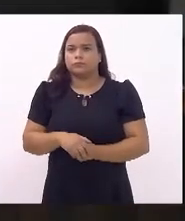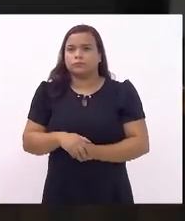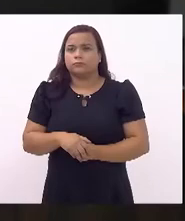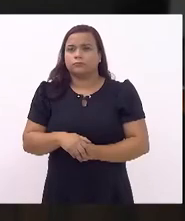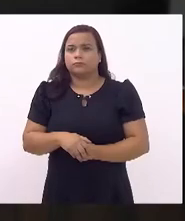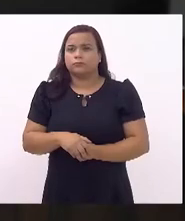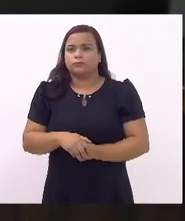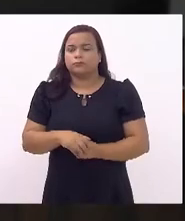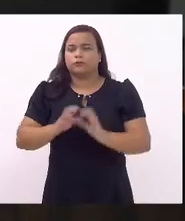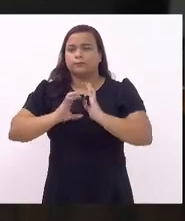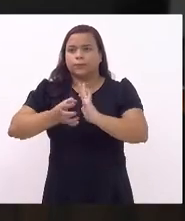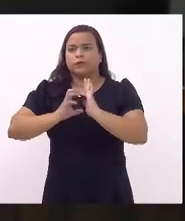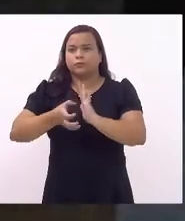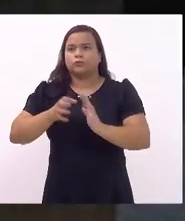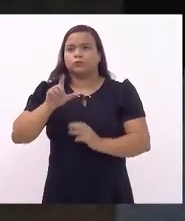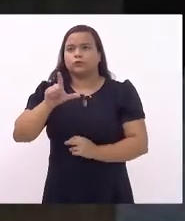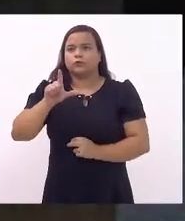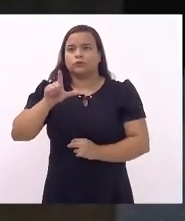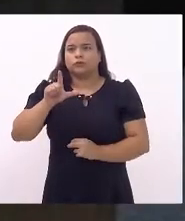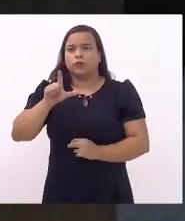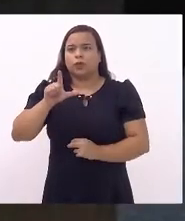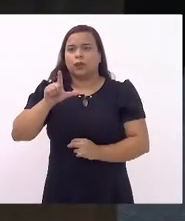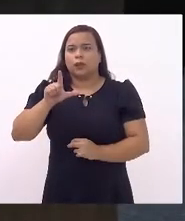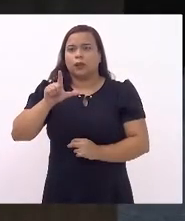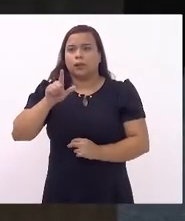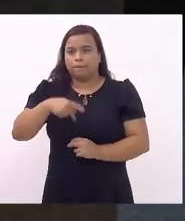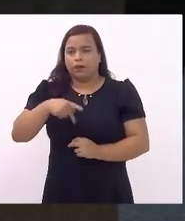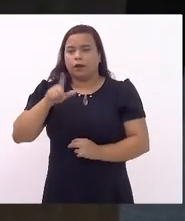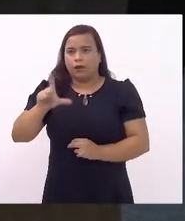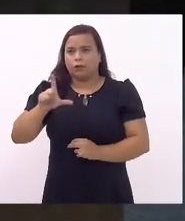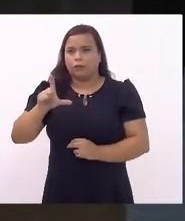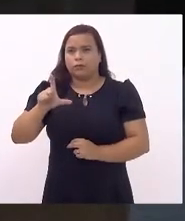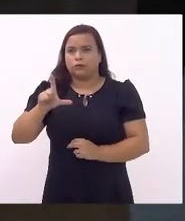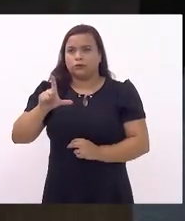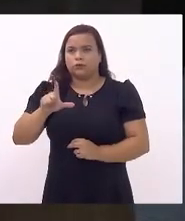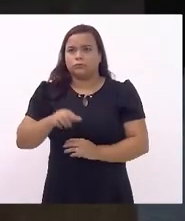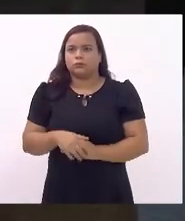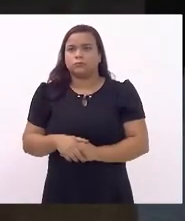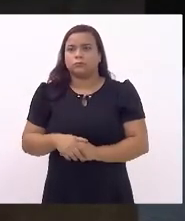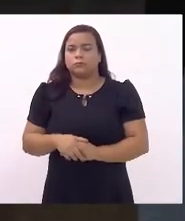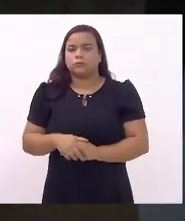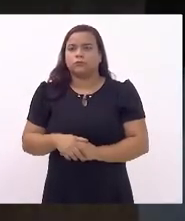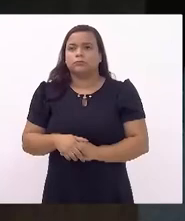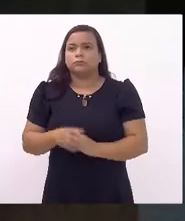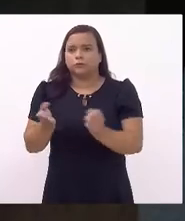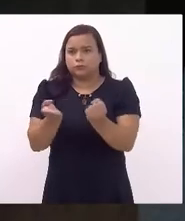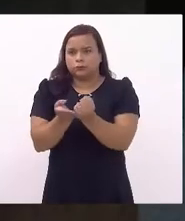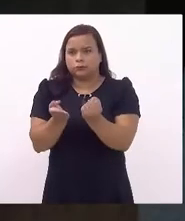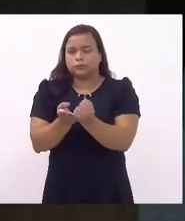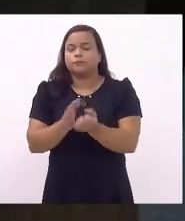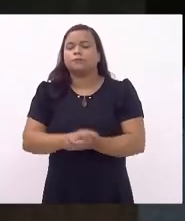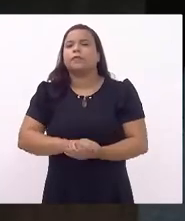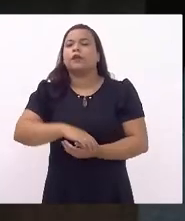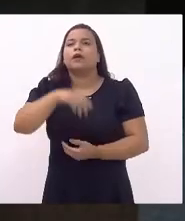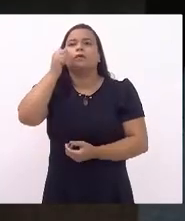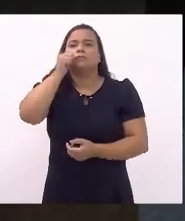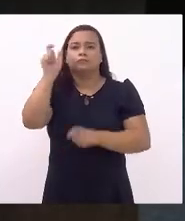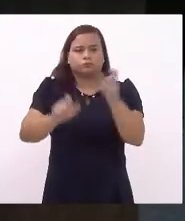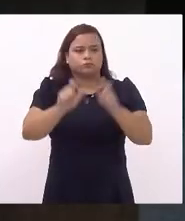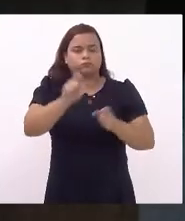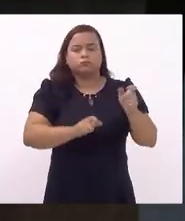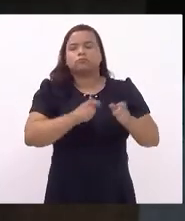Liberal, deputado Samuel Malafaia. senhoras e senhores, querido presidente, esse projeto, de fato,